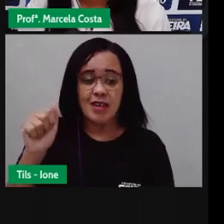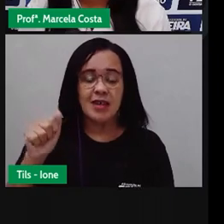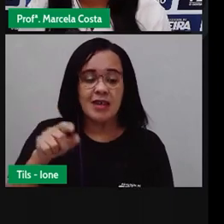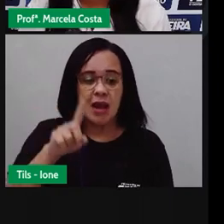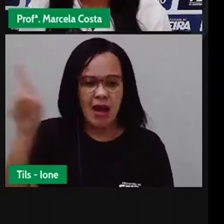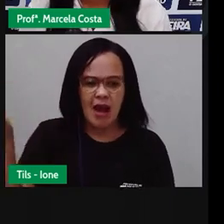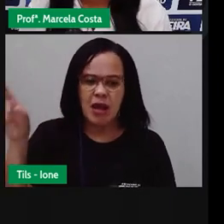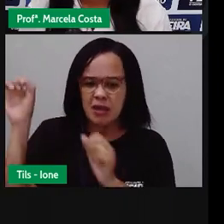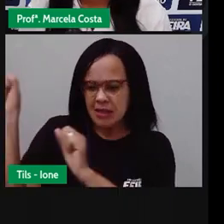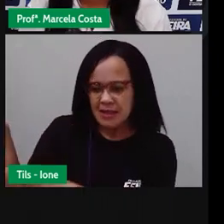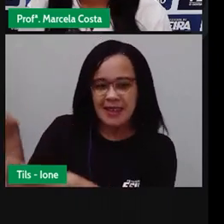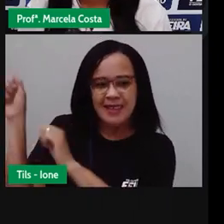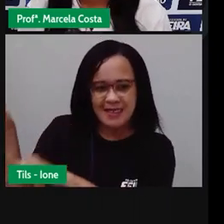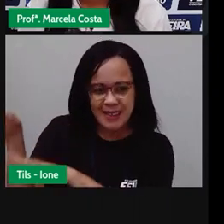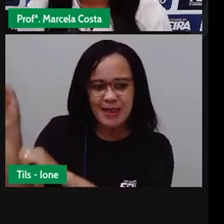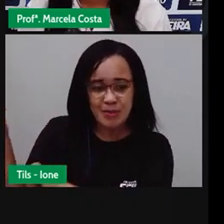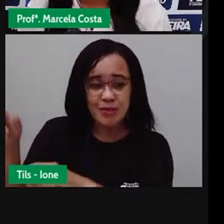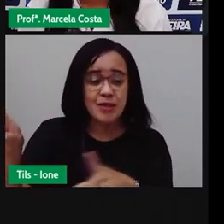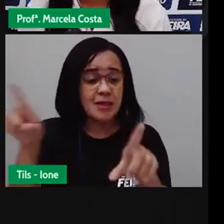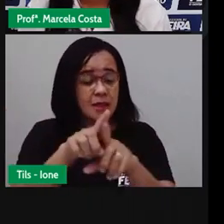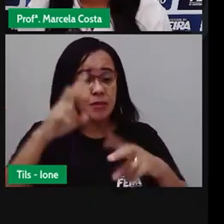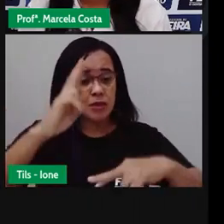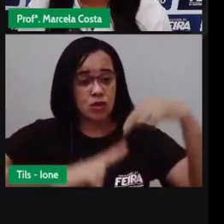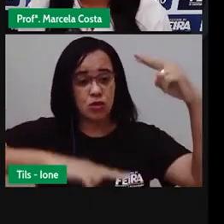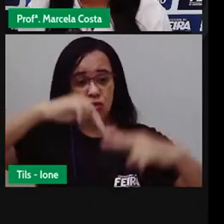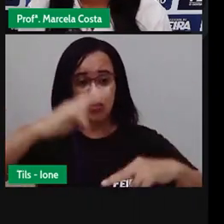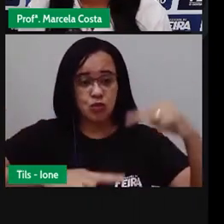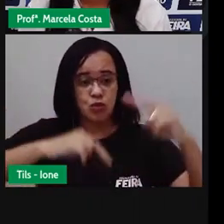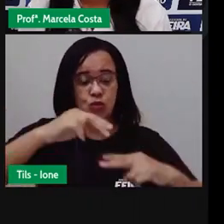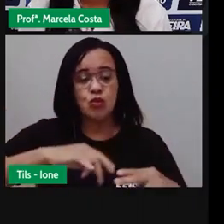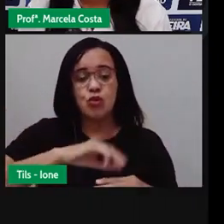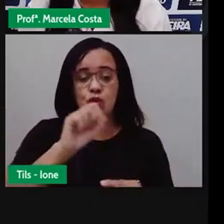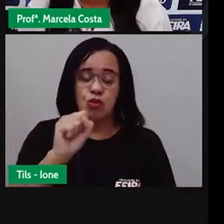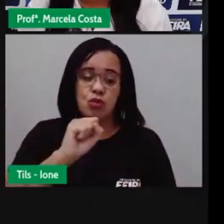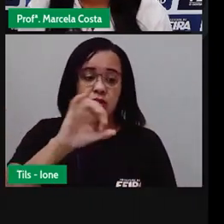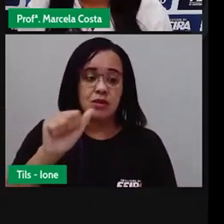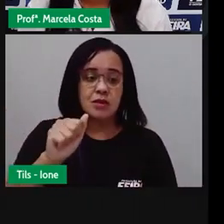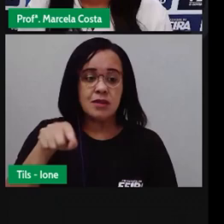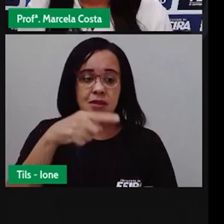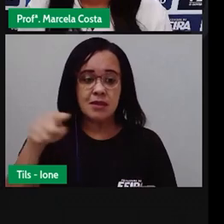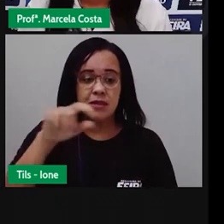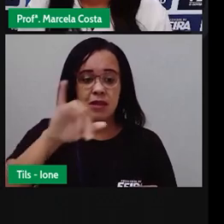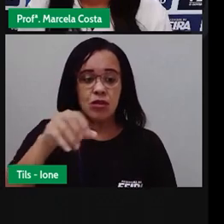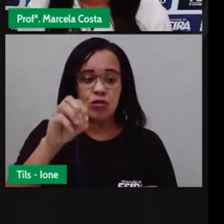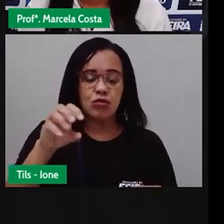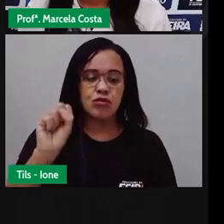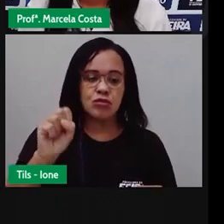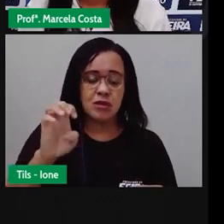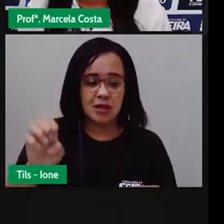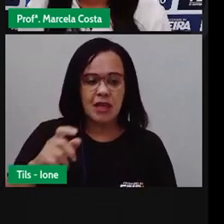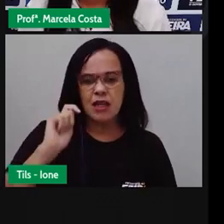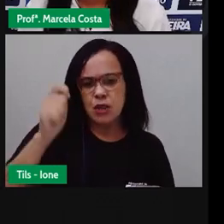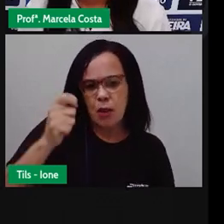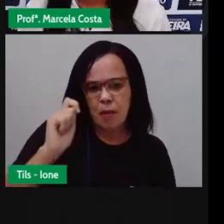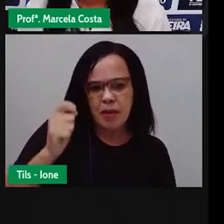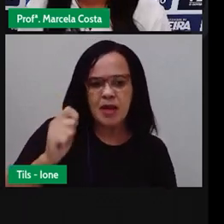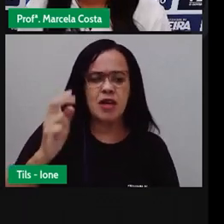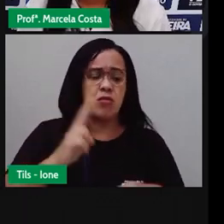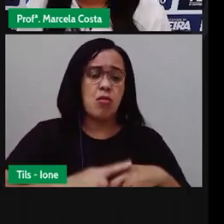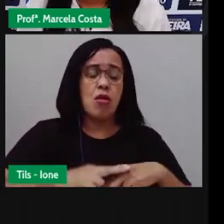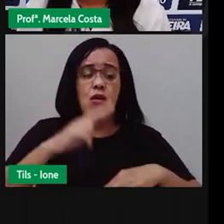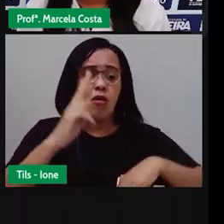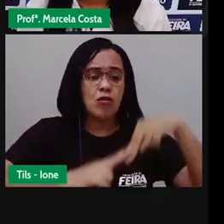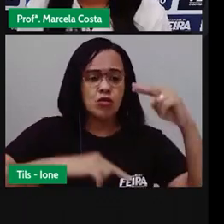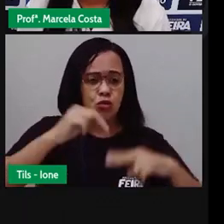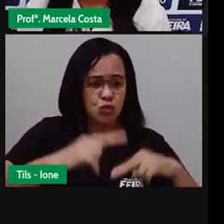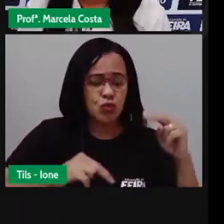em São José, temos o São Pedro de Humildes, temos também outras festas populares